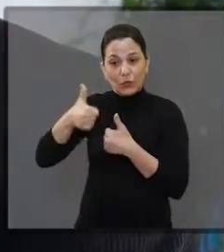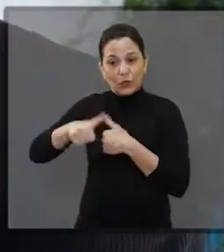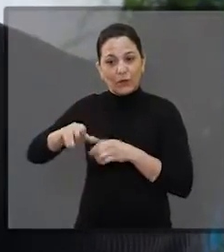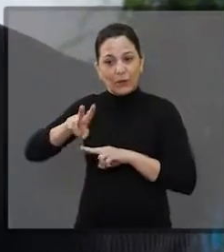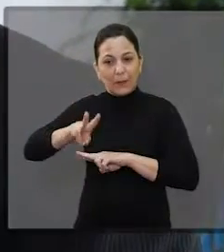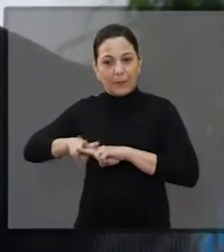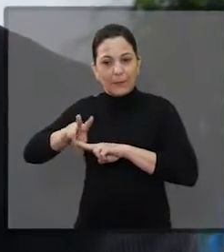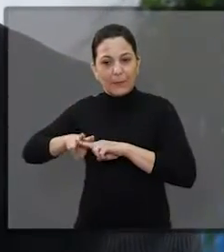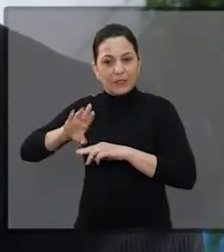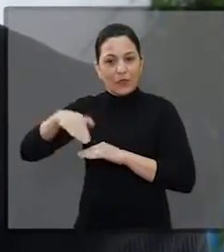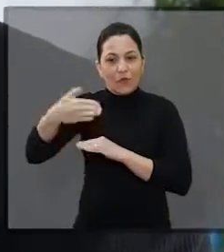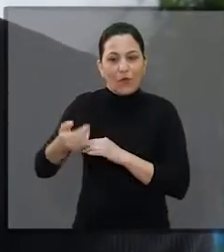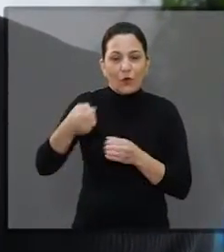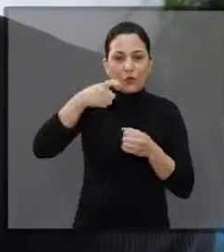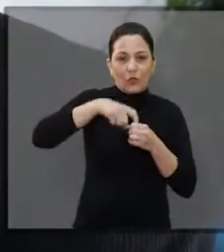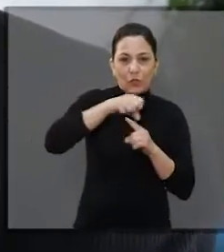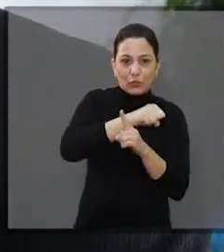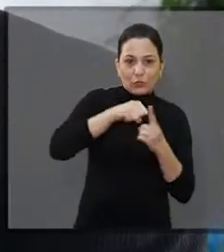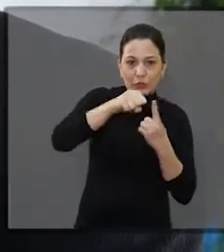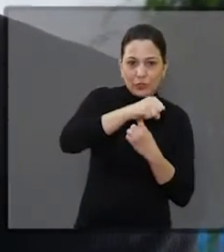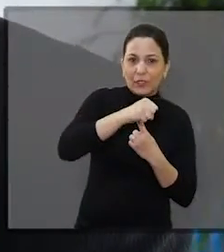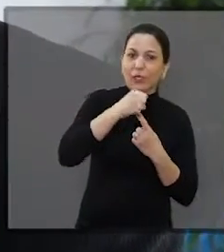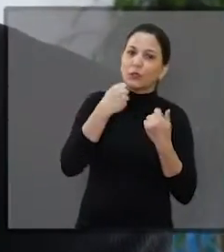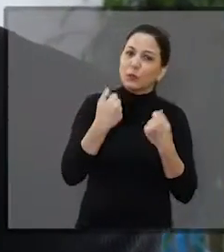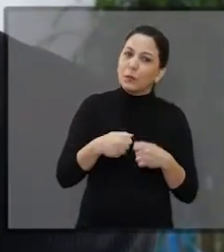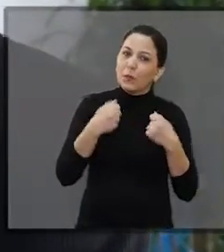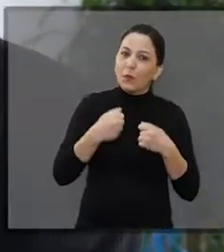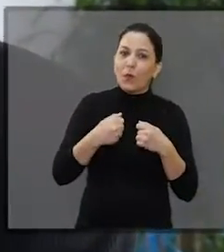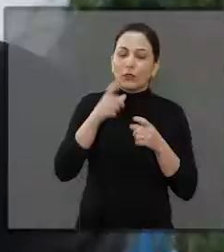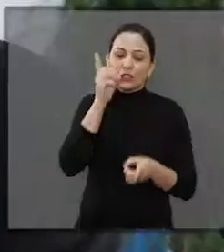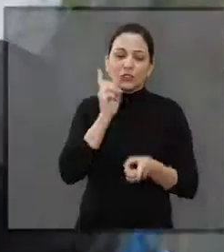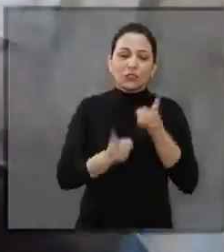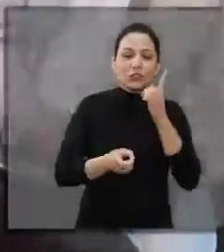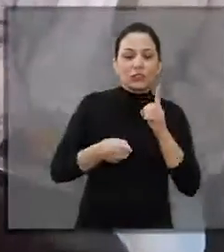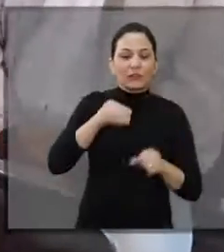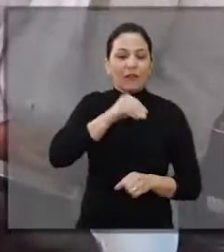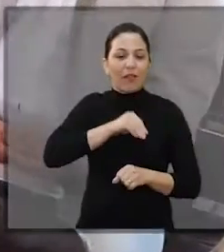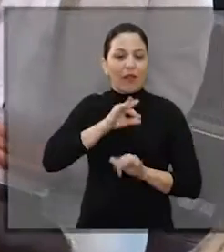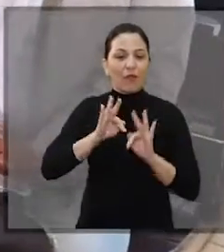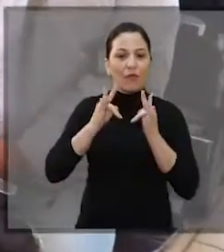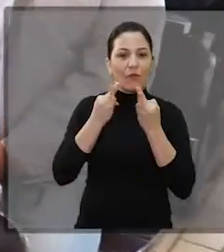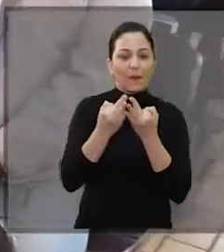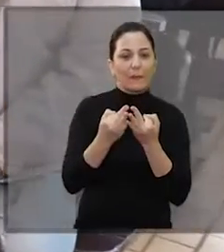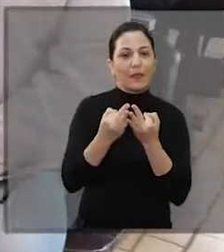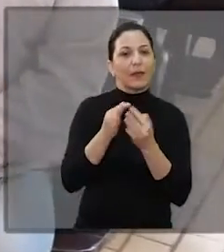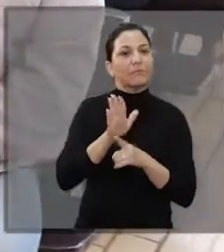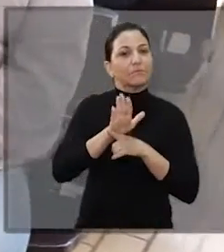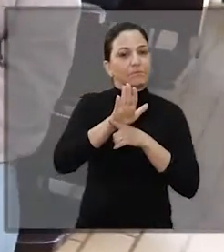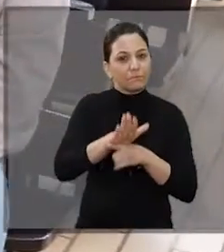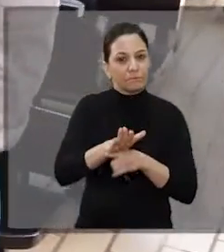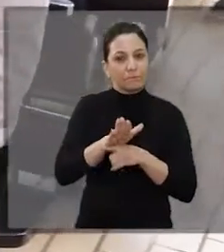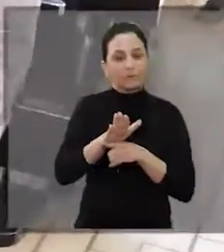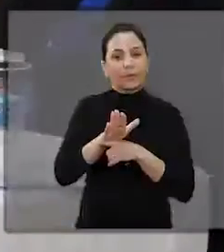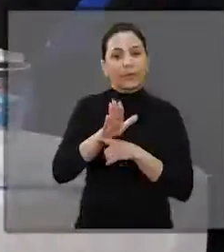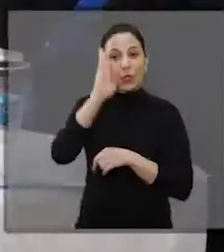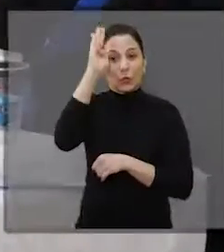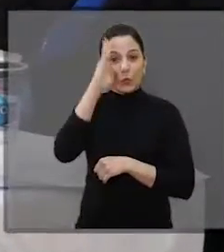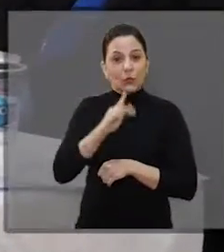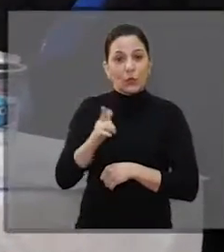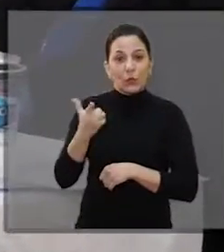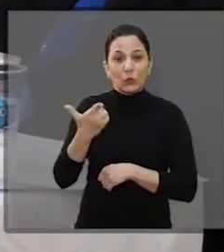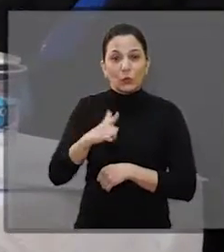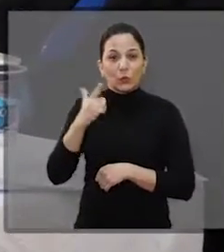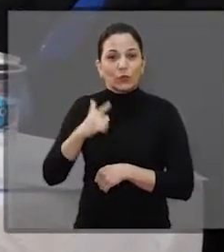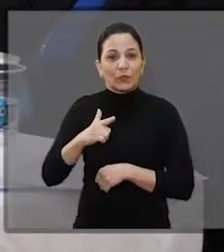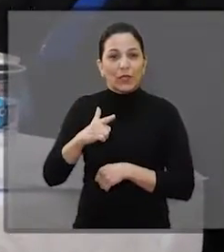preso, a hora que sair em liberdade, ele possa, de meios próprios e dignos, sustentar a sua família. Como eu disse na abertura, no